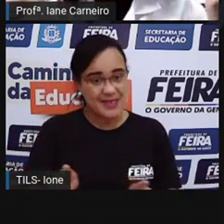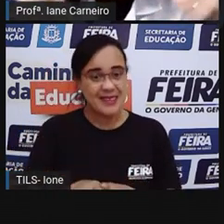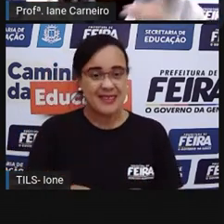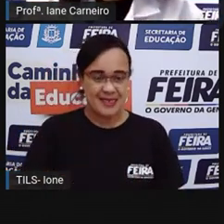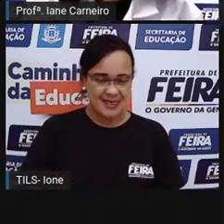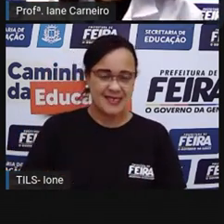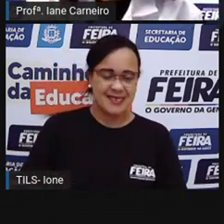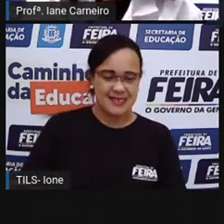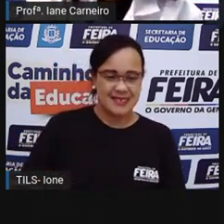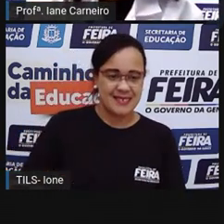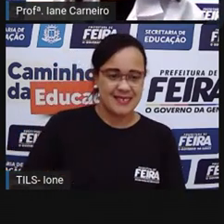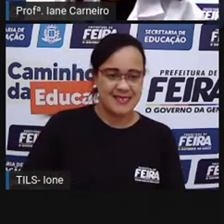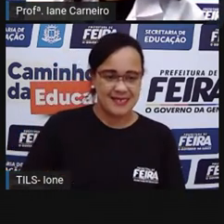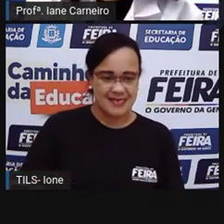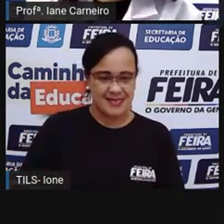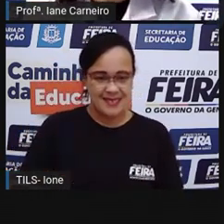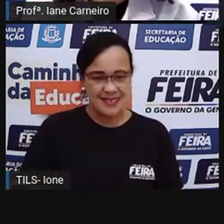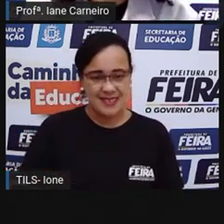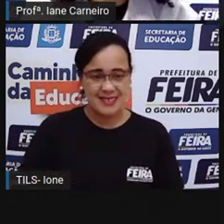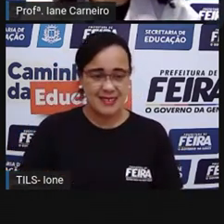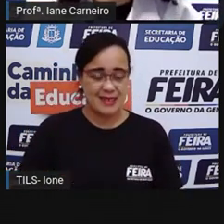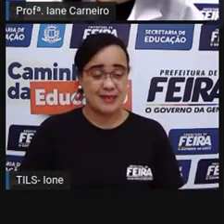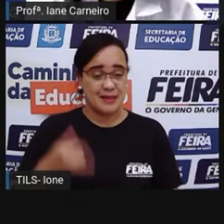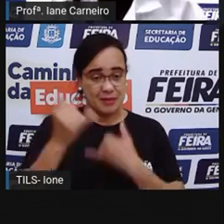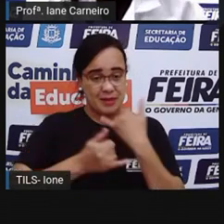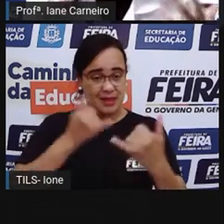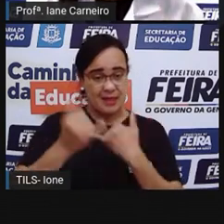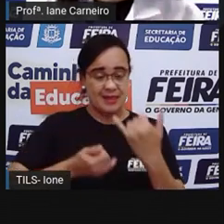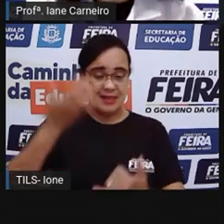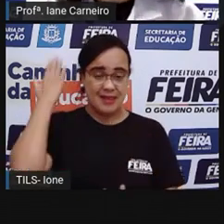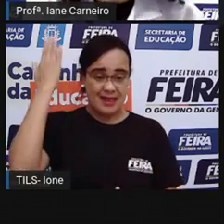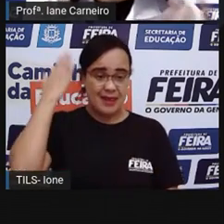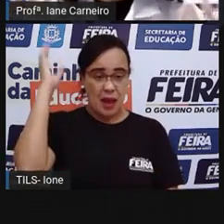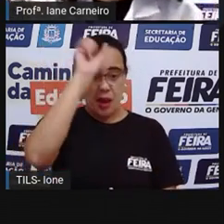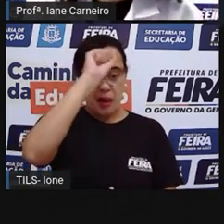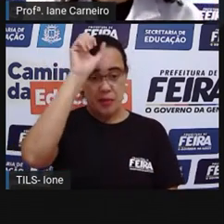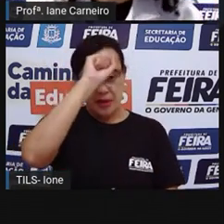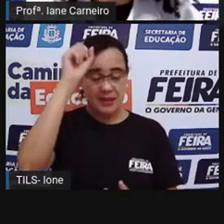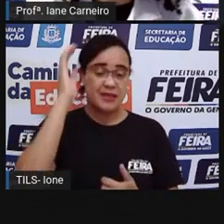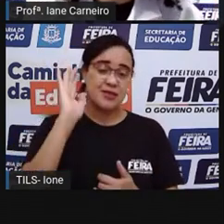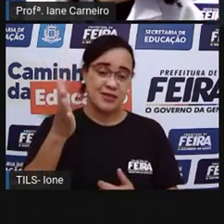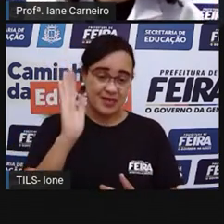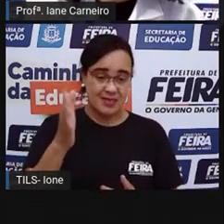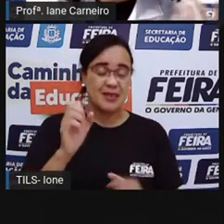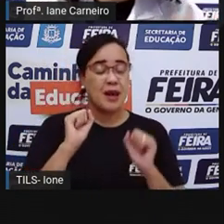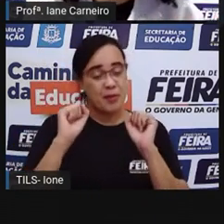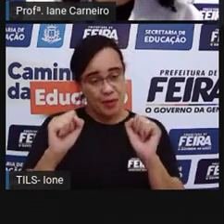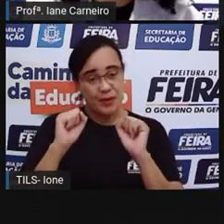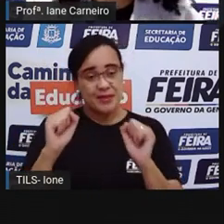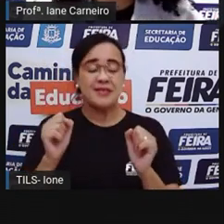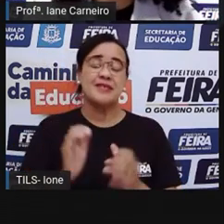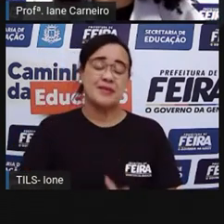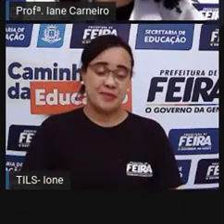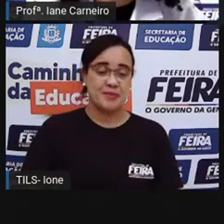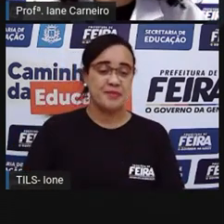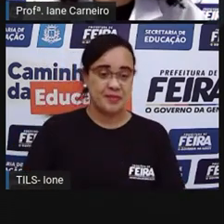a gente aprendeu nas aulas anteriores, né? É muito bacana, vocês podem brincar, né? À vontade.